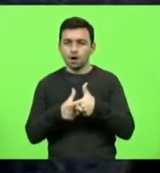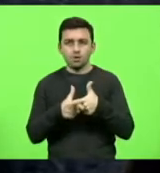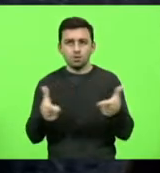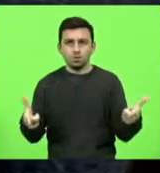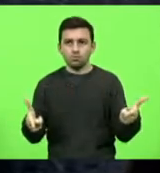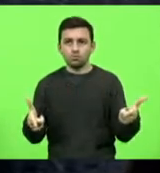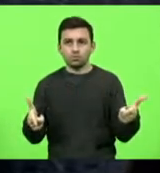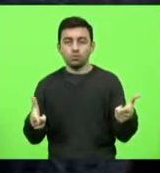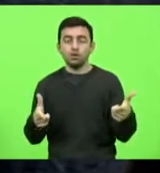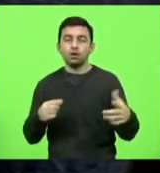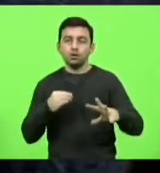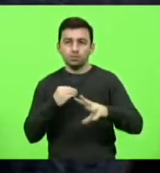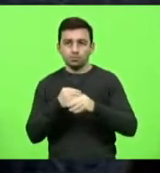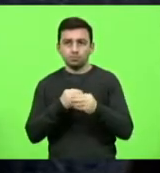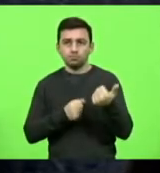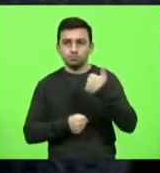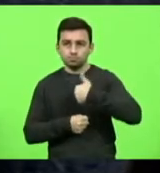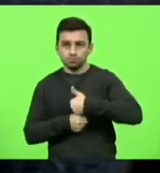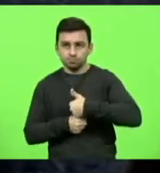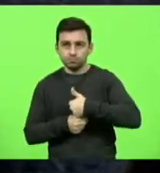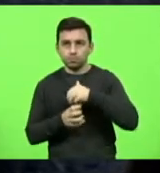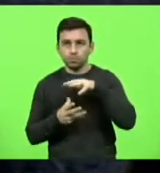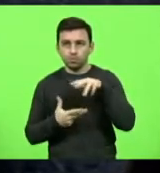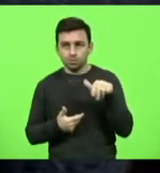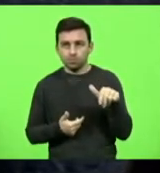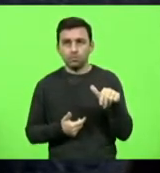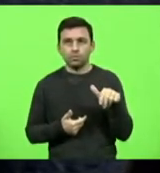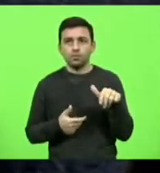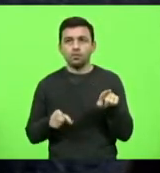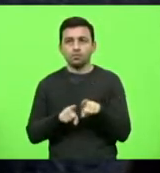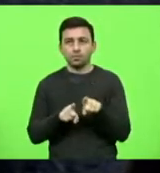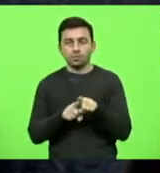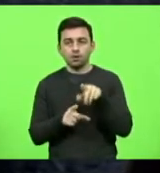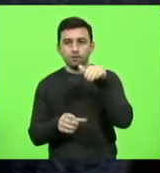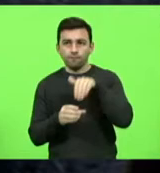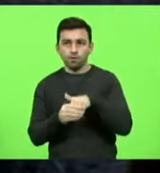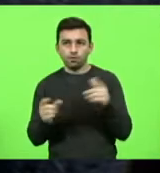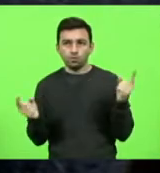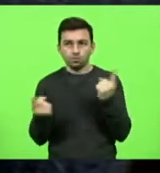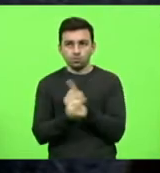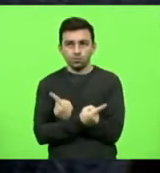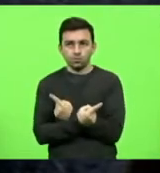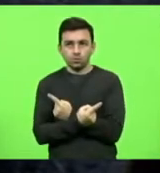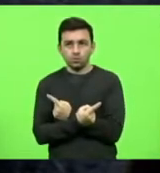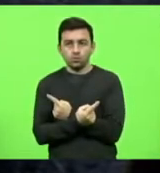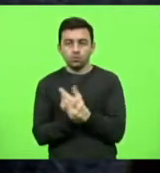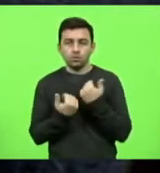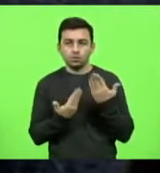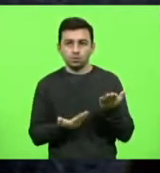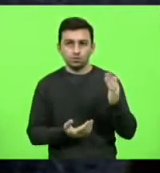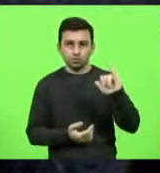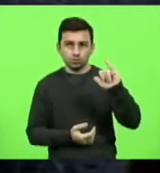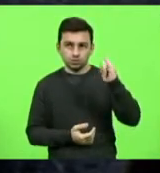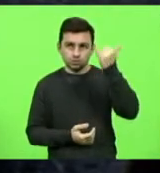emenda substitutiva global. E com o voto contrário do senhor deputado G.C. Lopes.